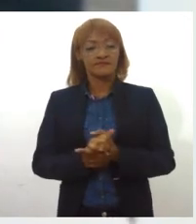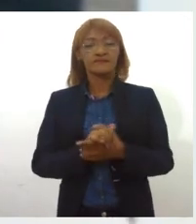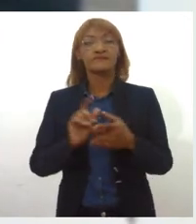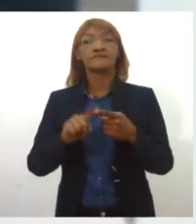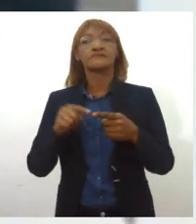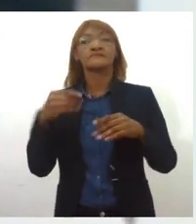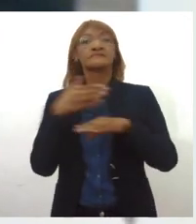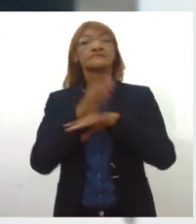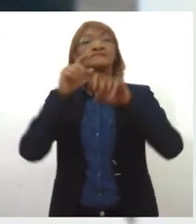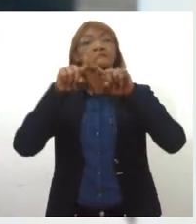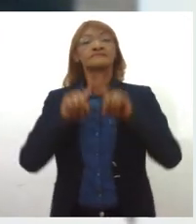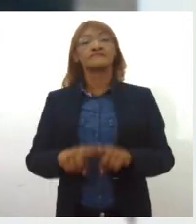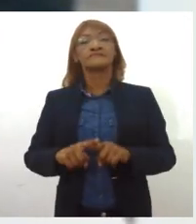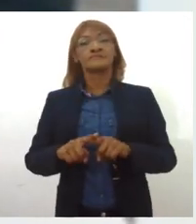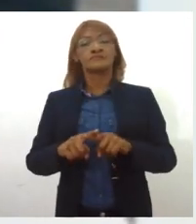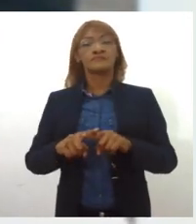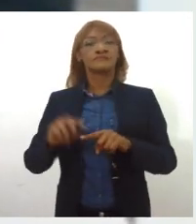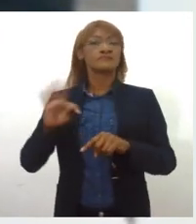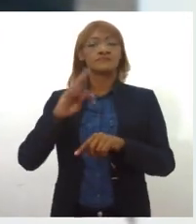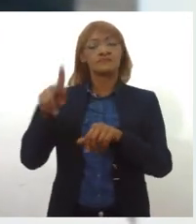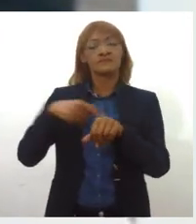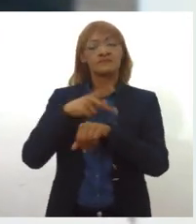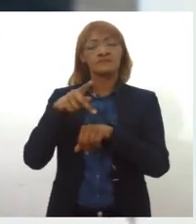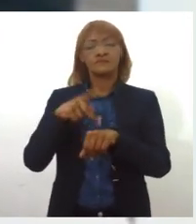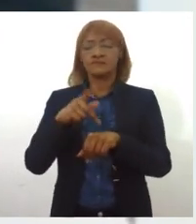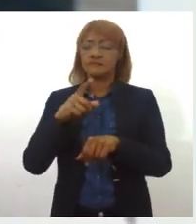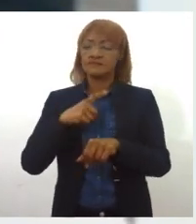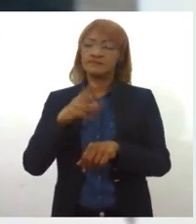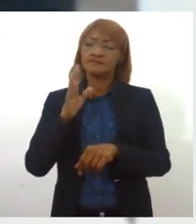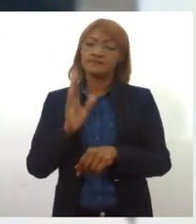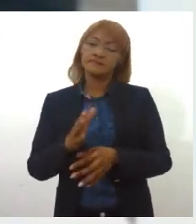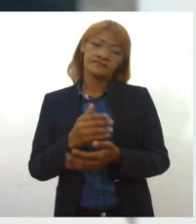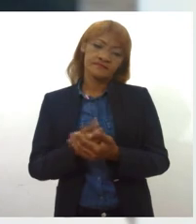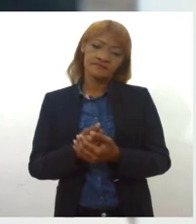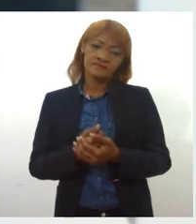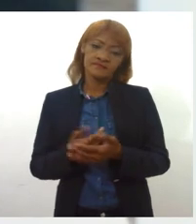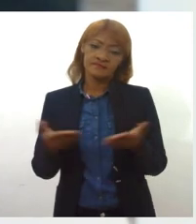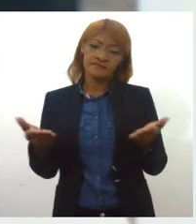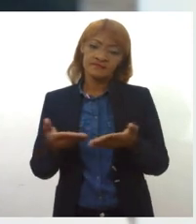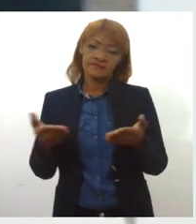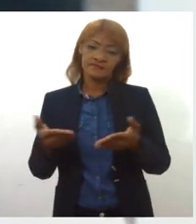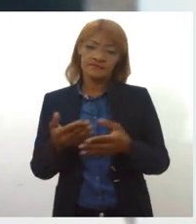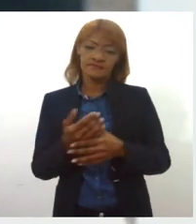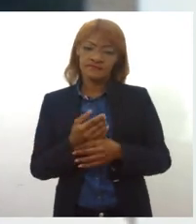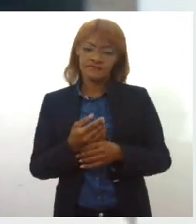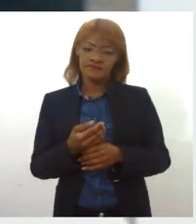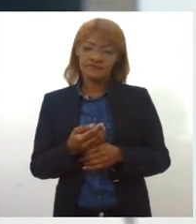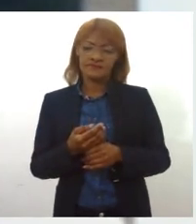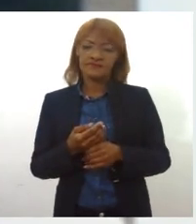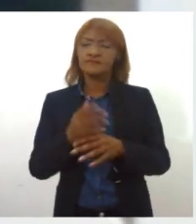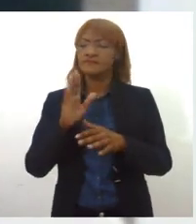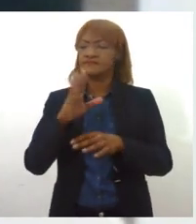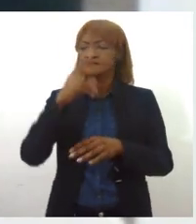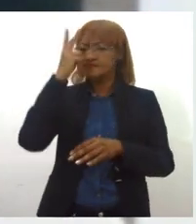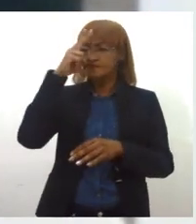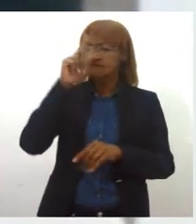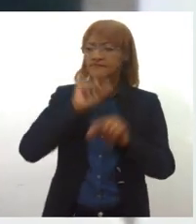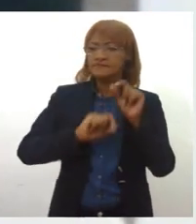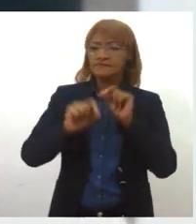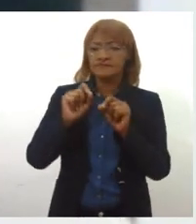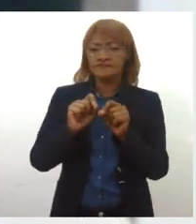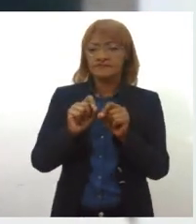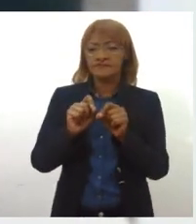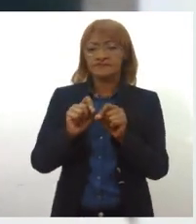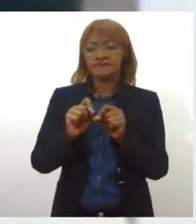campeonatos nacionais que a gente vem trazendo e promovendo, como é o caso dos Jogos da Juventude. Lembrando que, para fazer parte dessas seleções